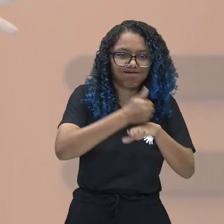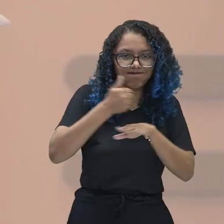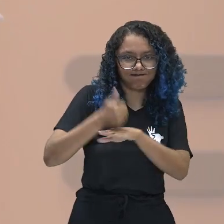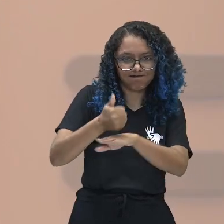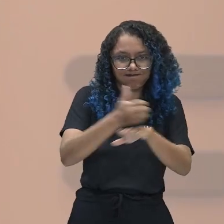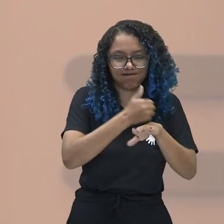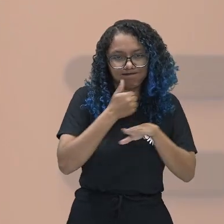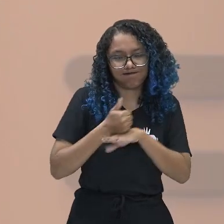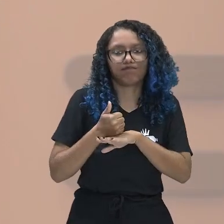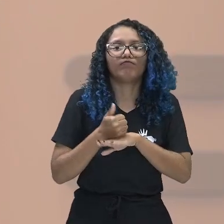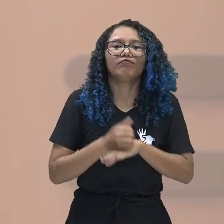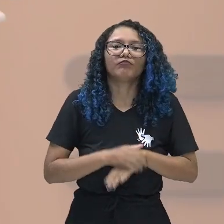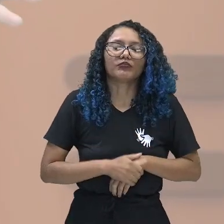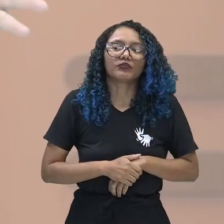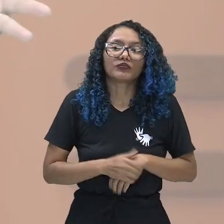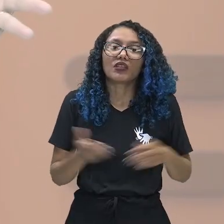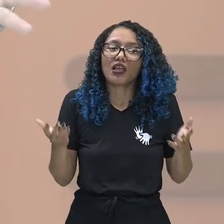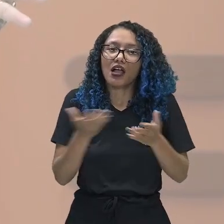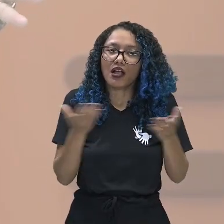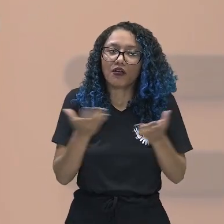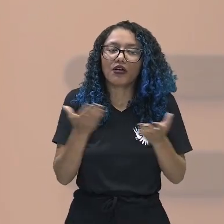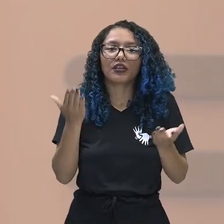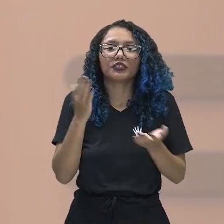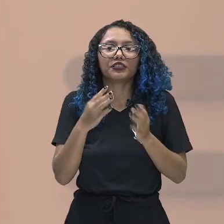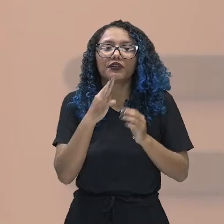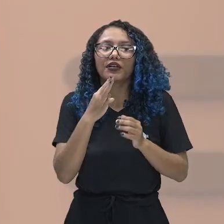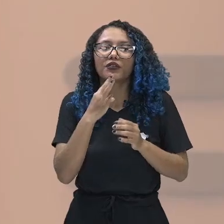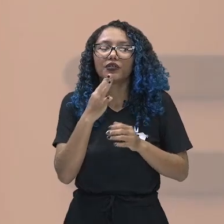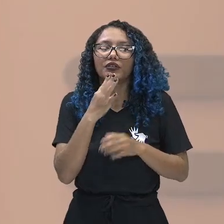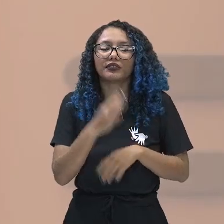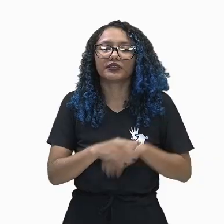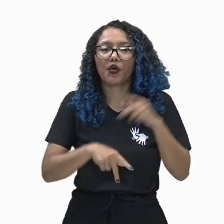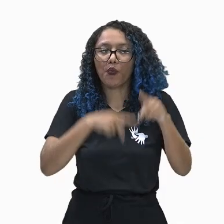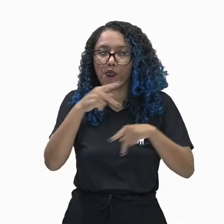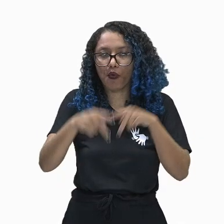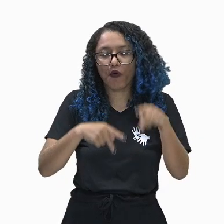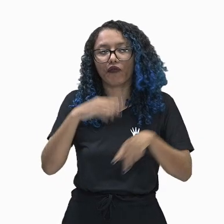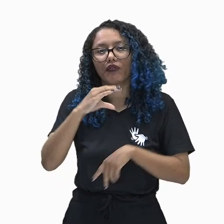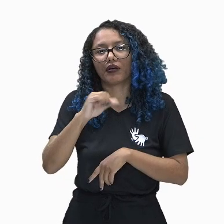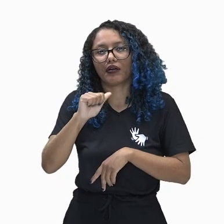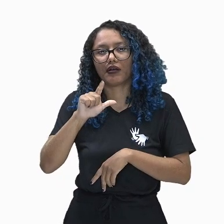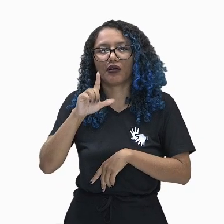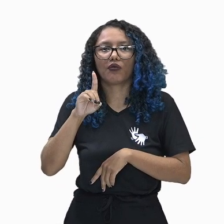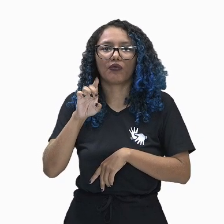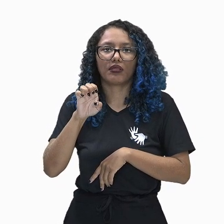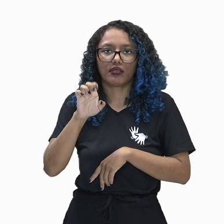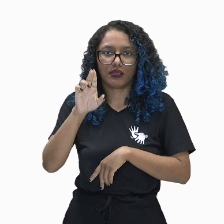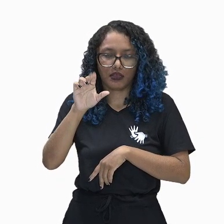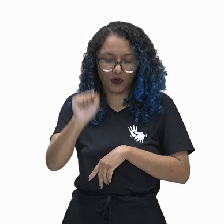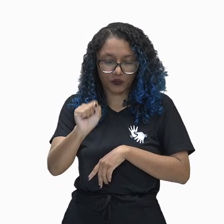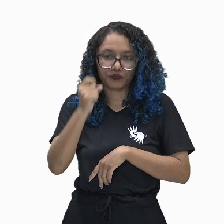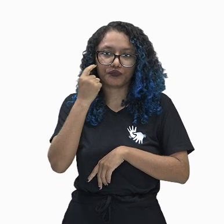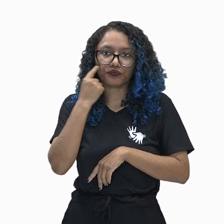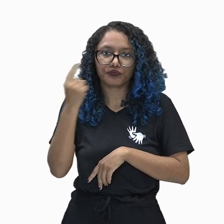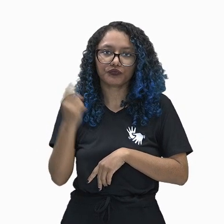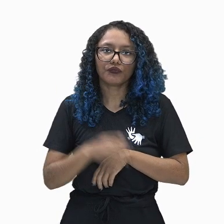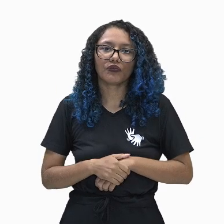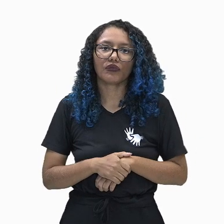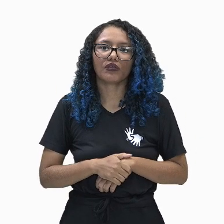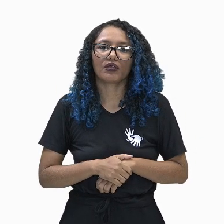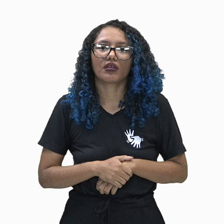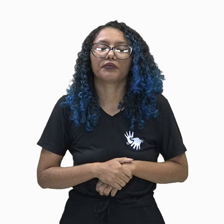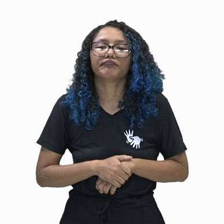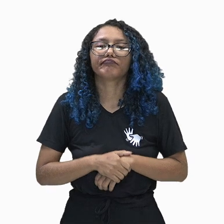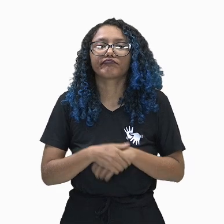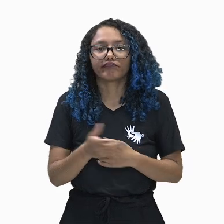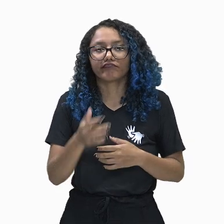agora, então, falar sobre esse povo que invadiu aí, que são quem? Os caldeus. Olha só, temos aí a imagem para vocês dos